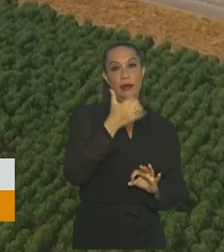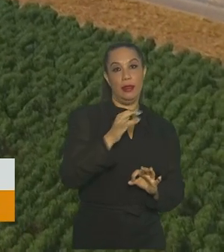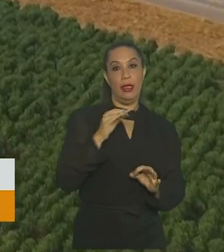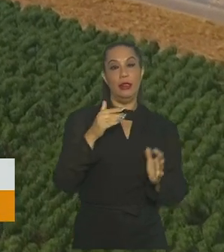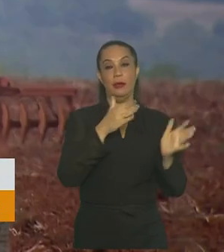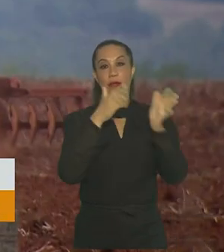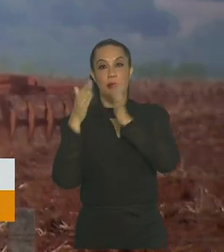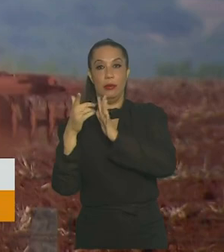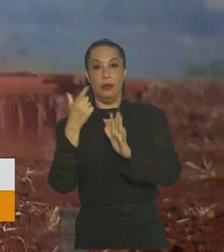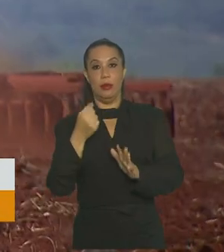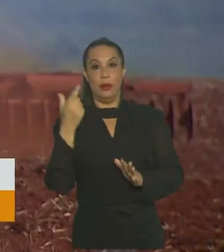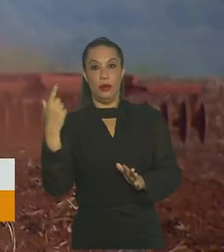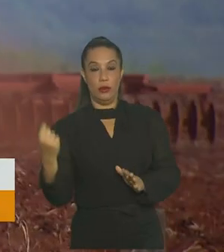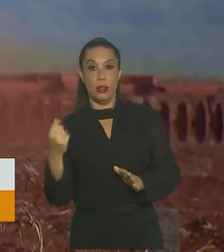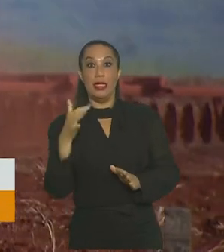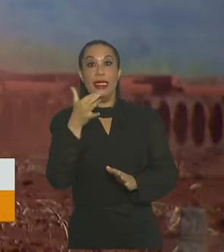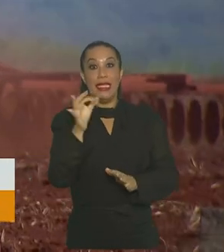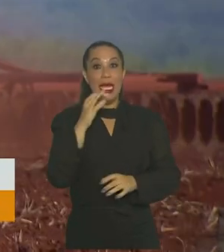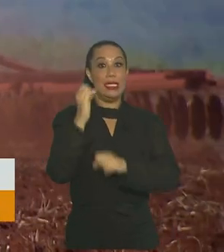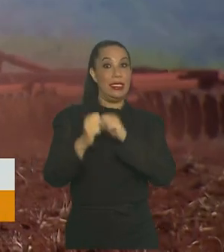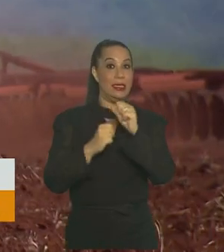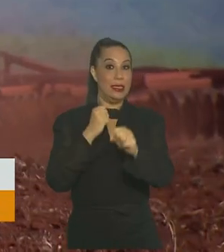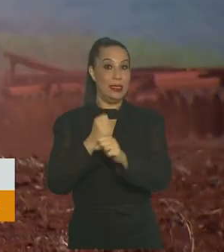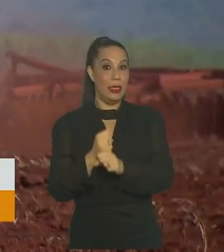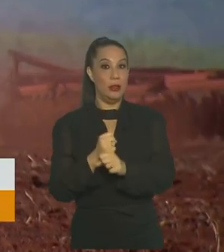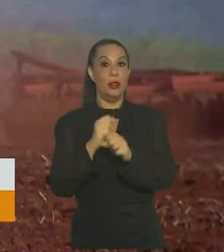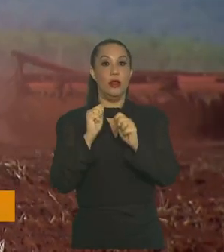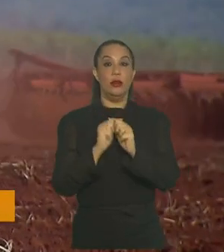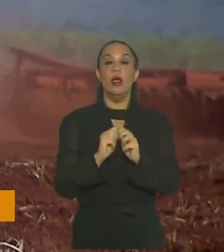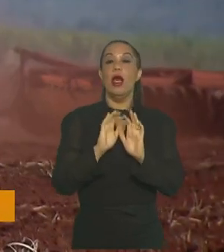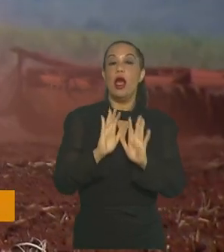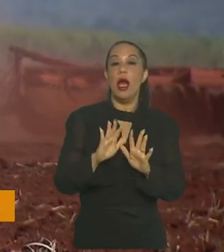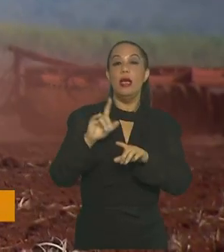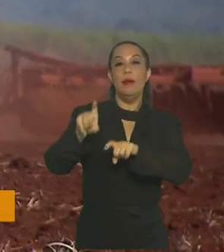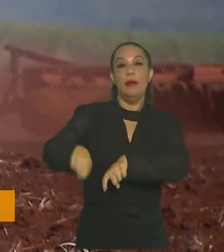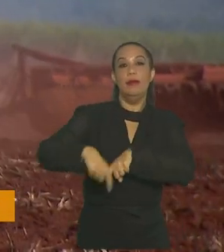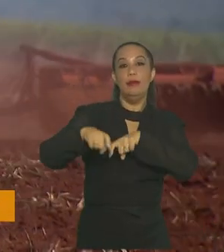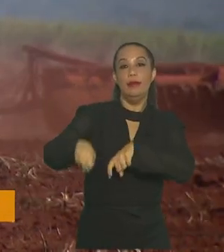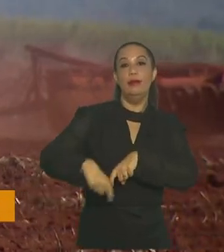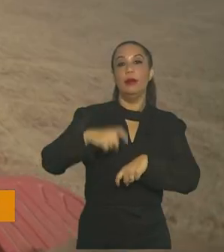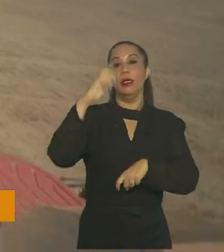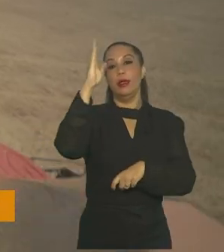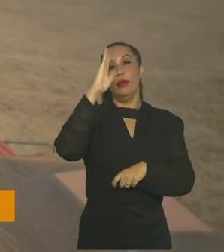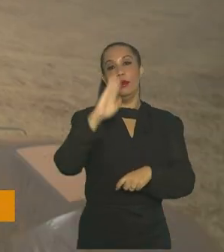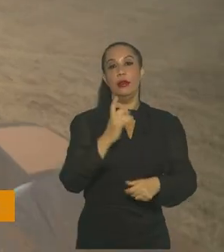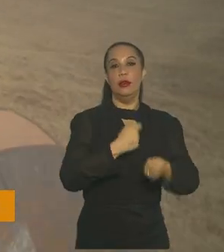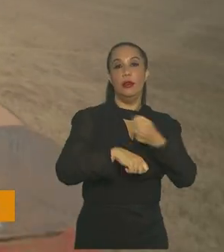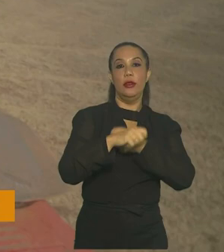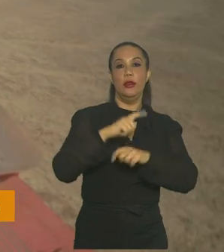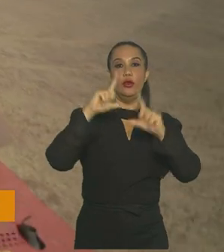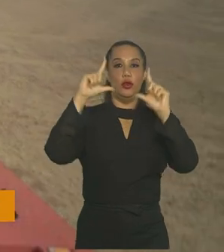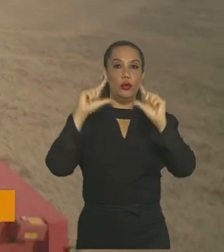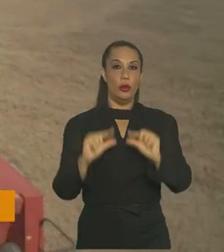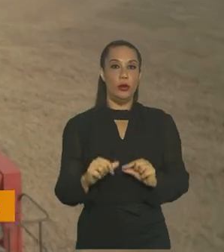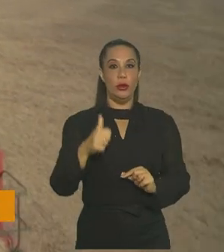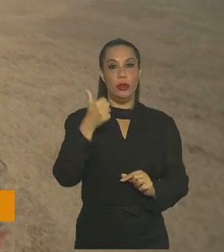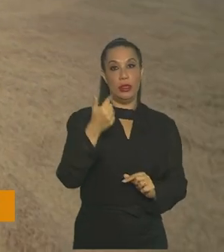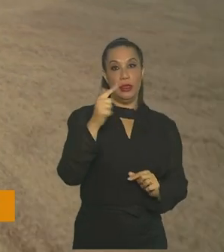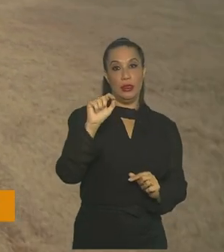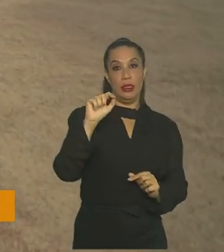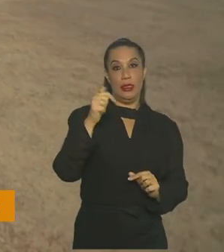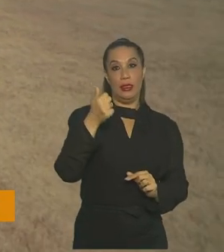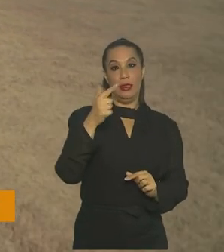2020. Nesses 10 anos, as emissões da produção agropecuária brasileira diminuíram em 170